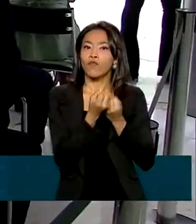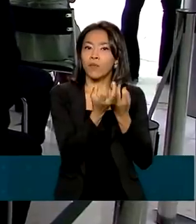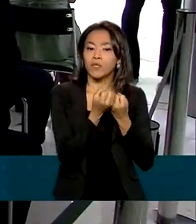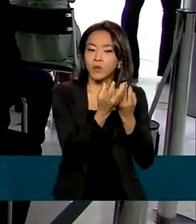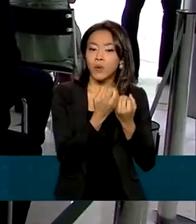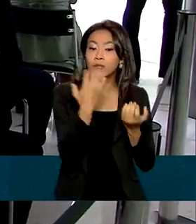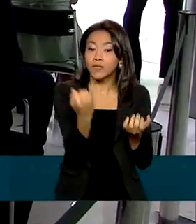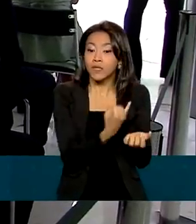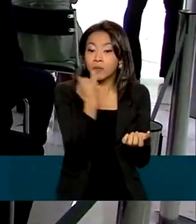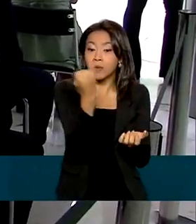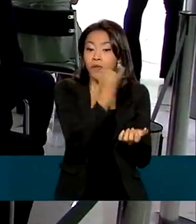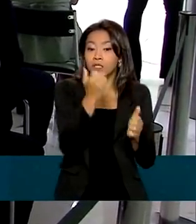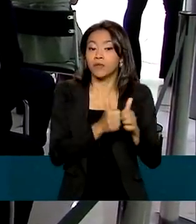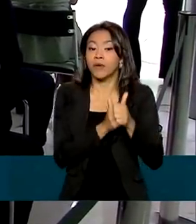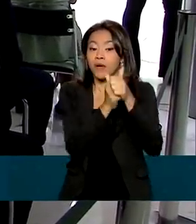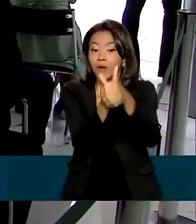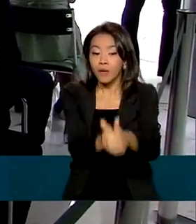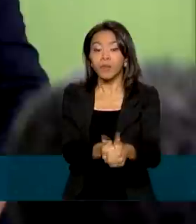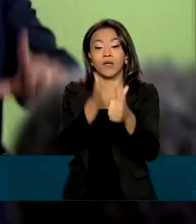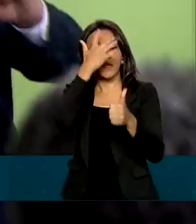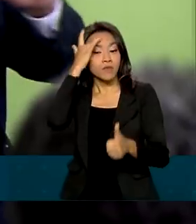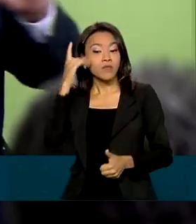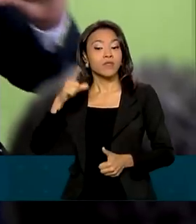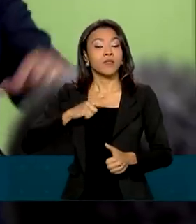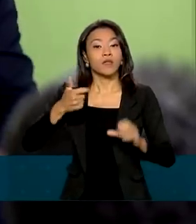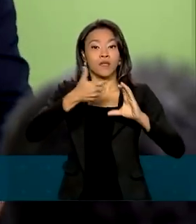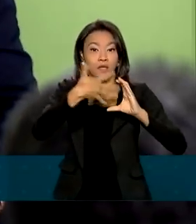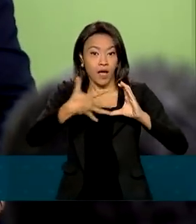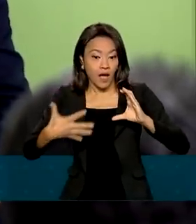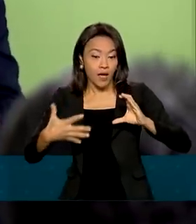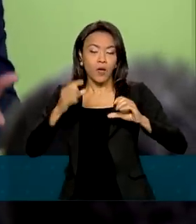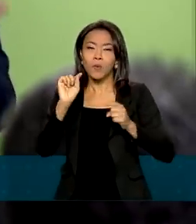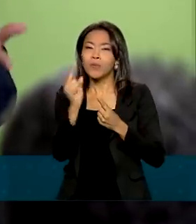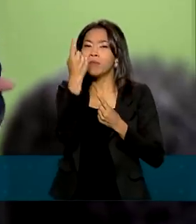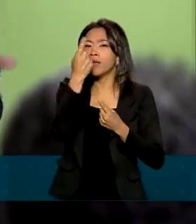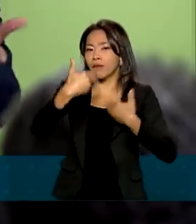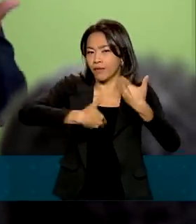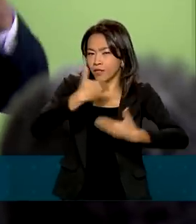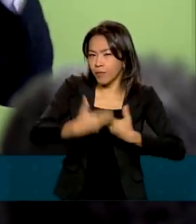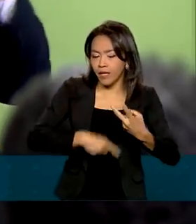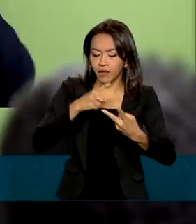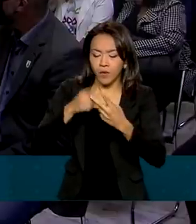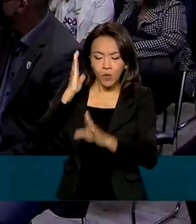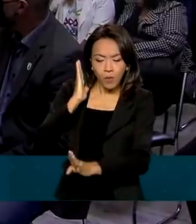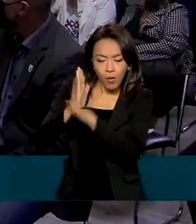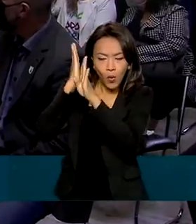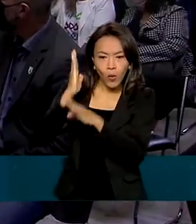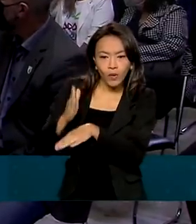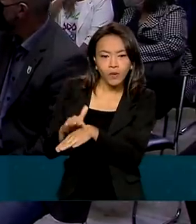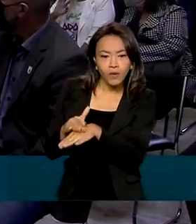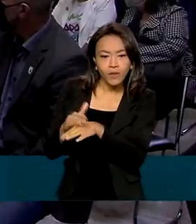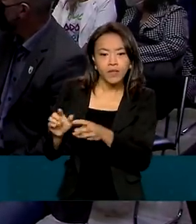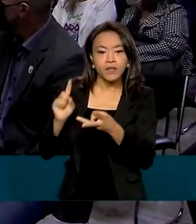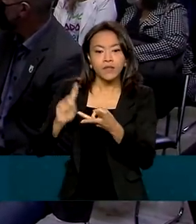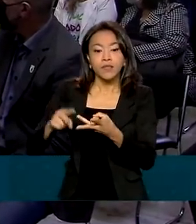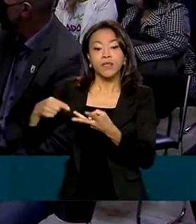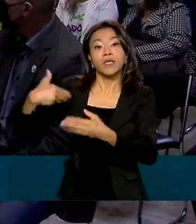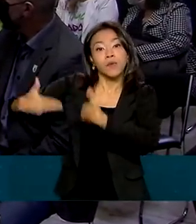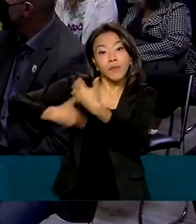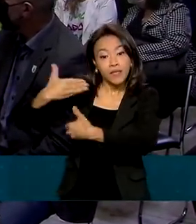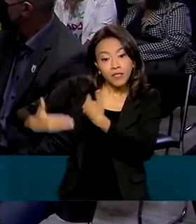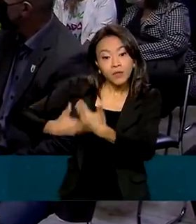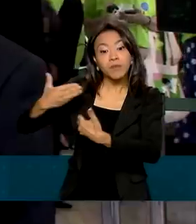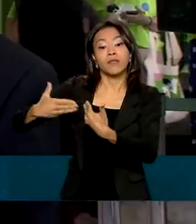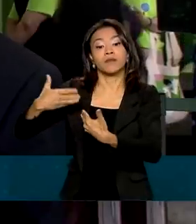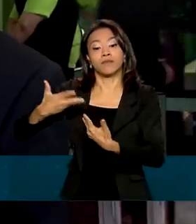para o acompanhamento de pessoas com doenças raras, como o primeiro atendimento, o diagnóstico e o registro de serviços médicos e de